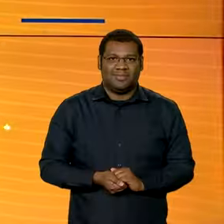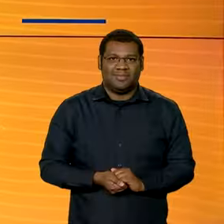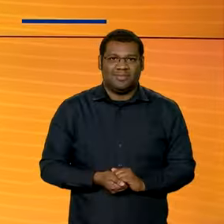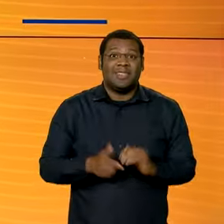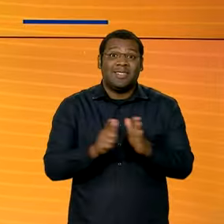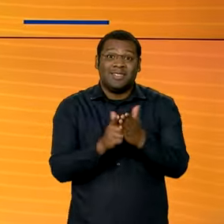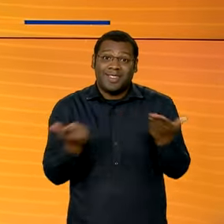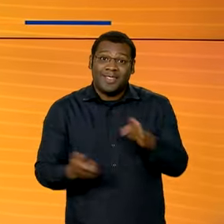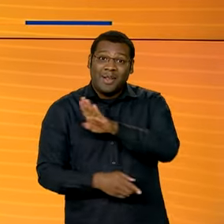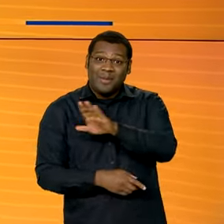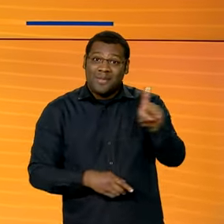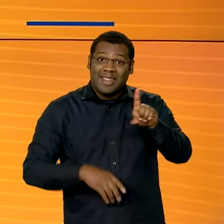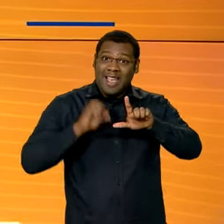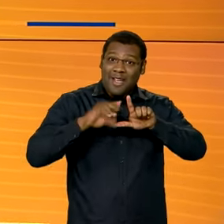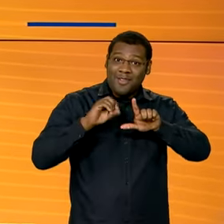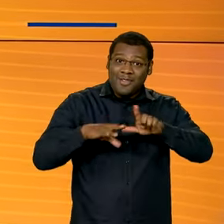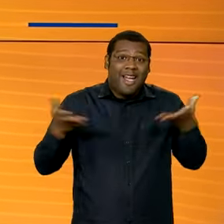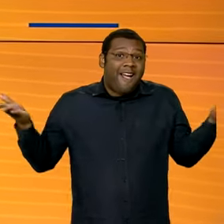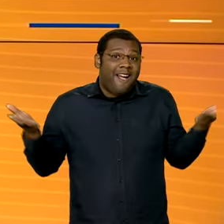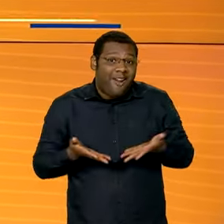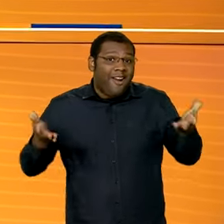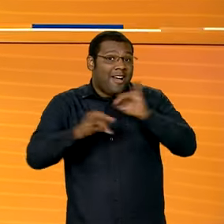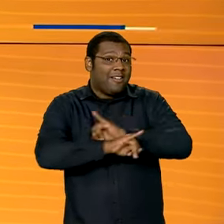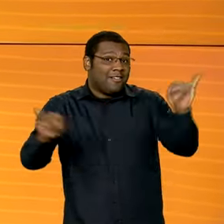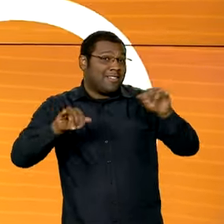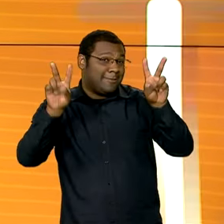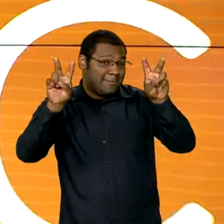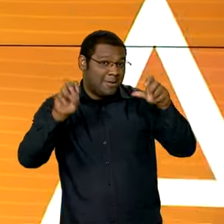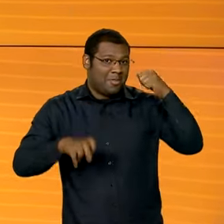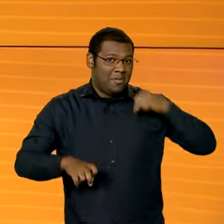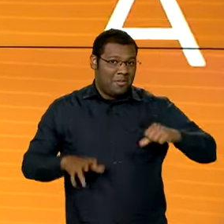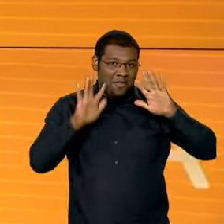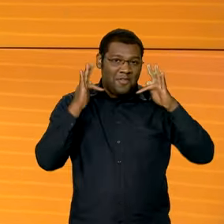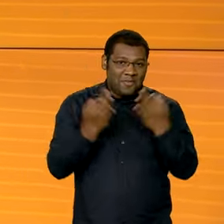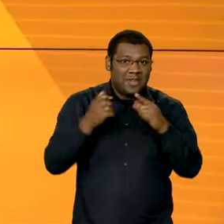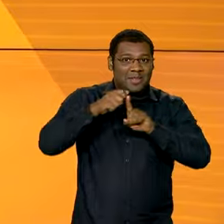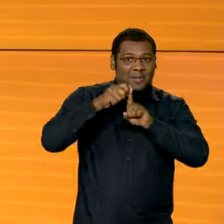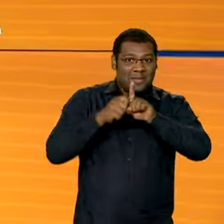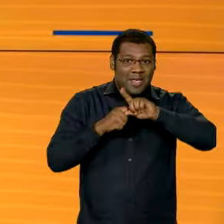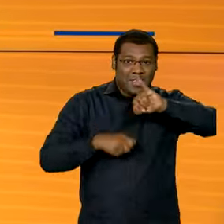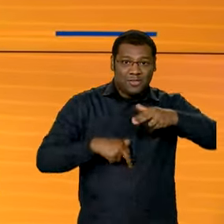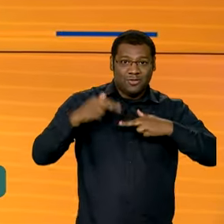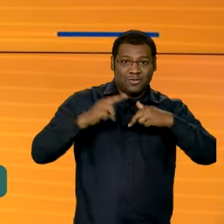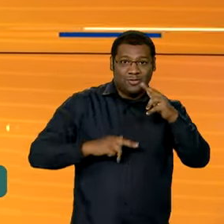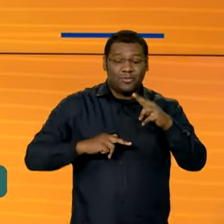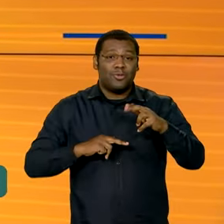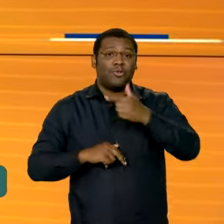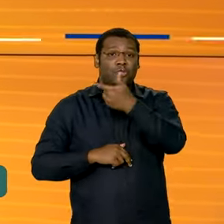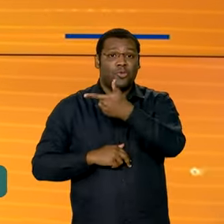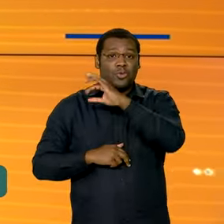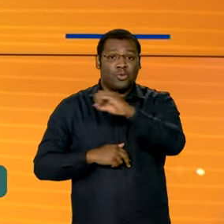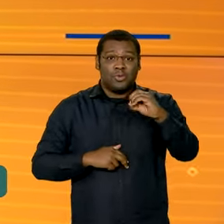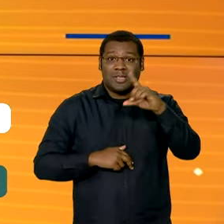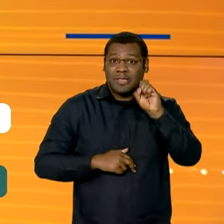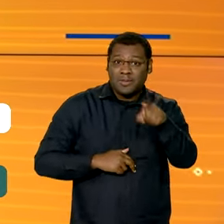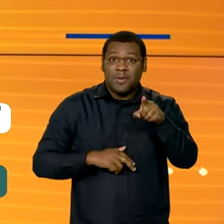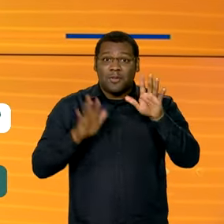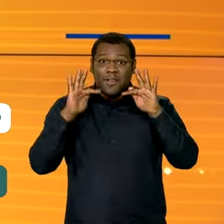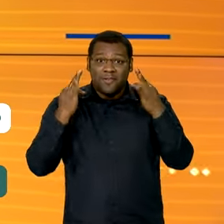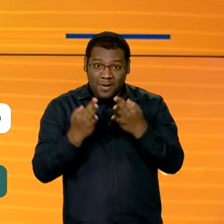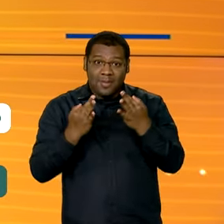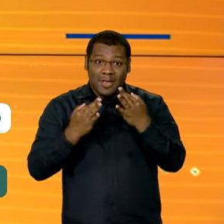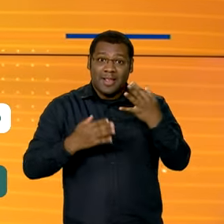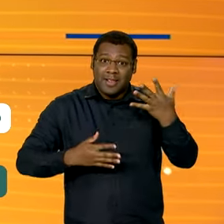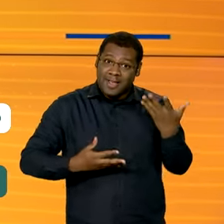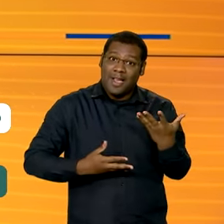Estamos de volta, vamos falar do Bolsa Família, porque em junho, quase 200 mil novas famílias foram incluídas no